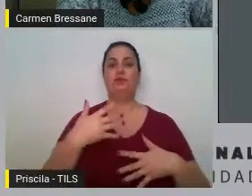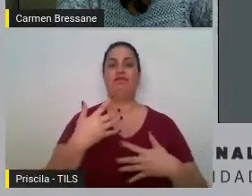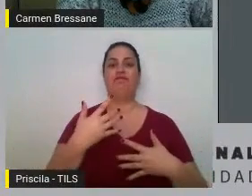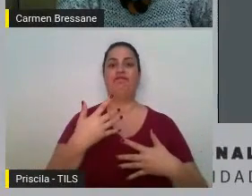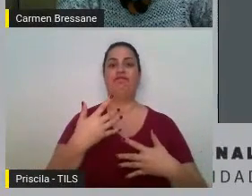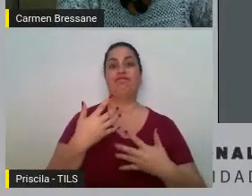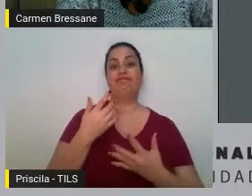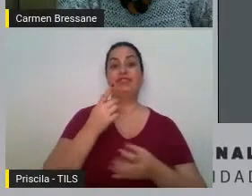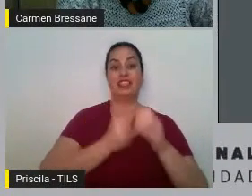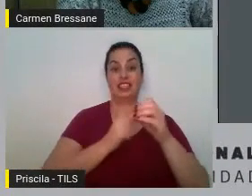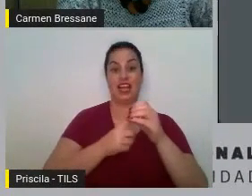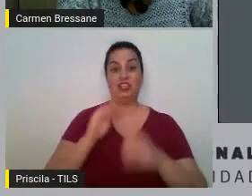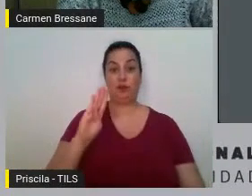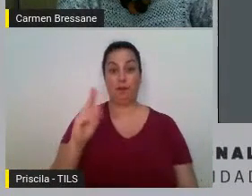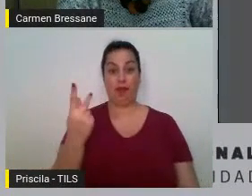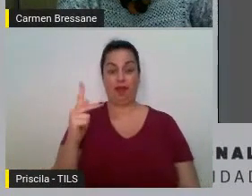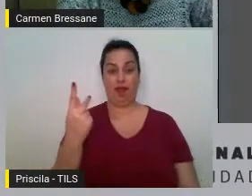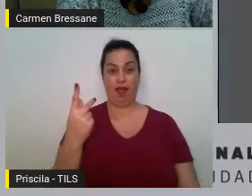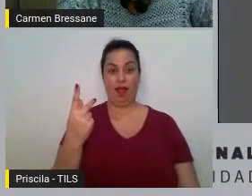70 milhões de reais